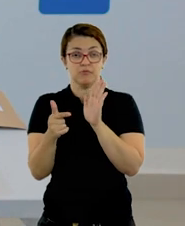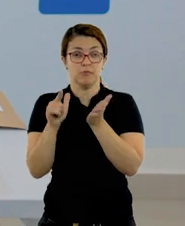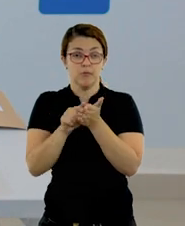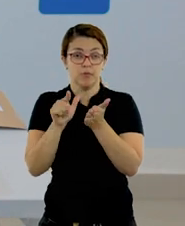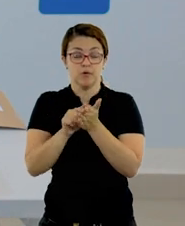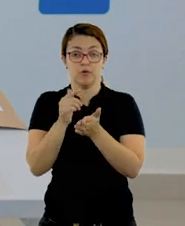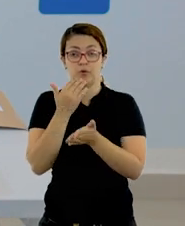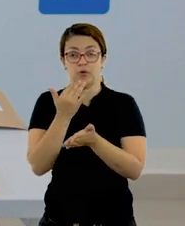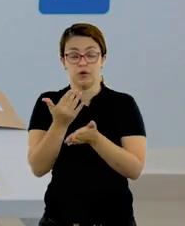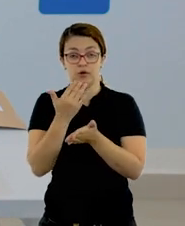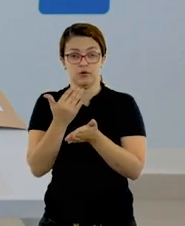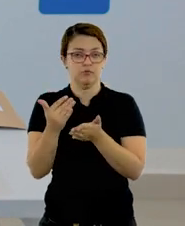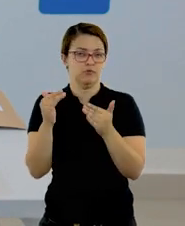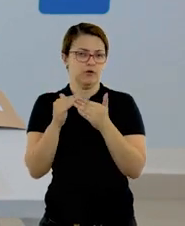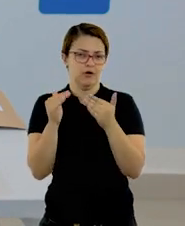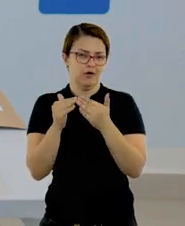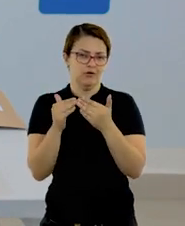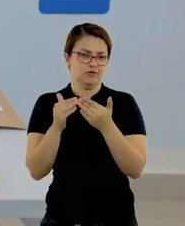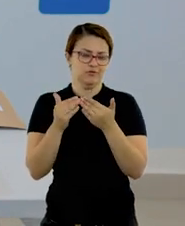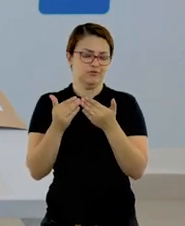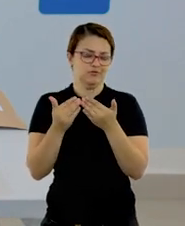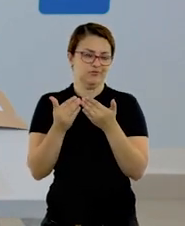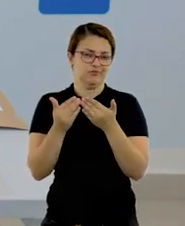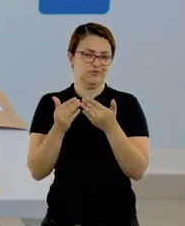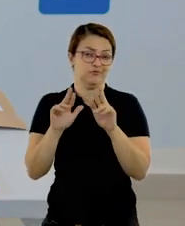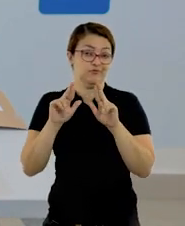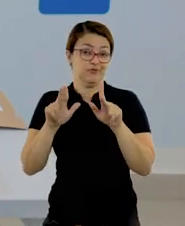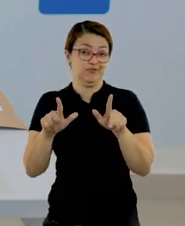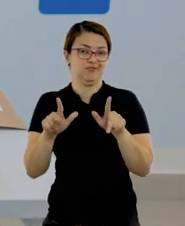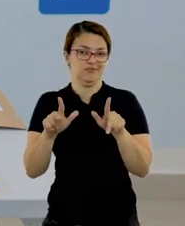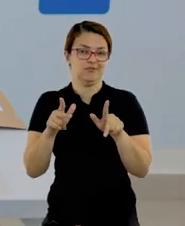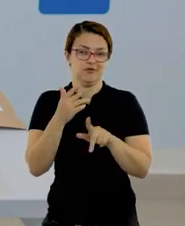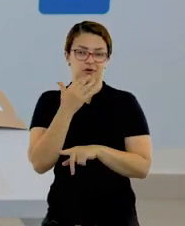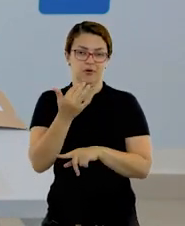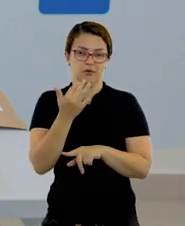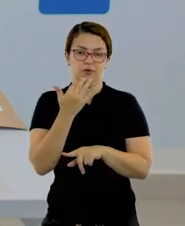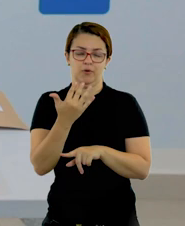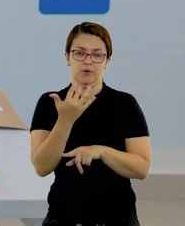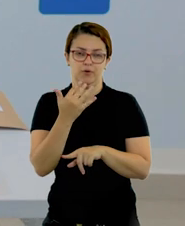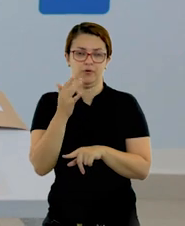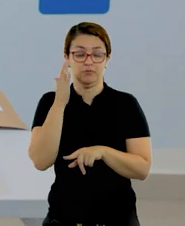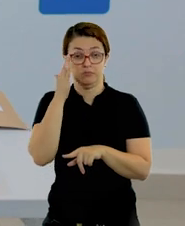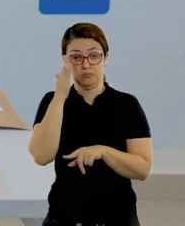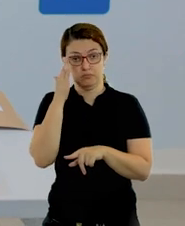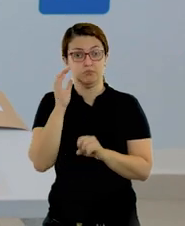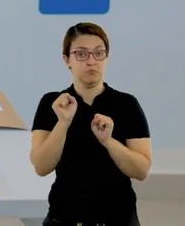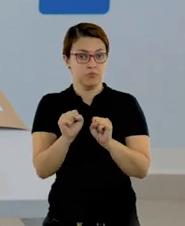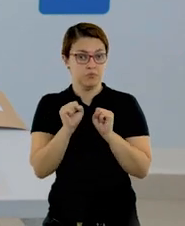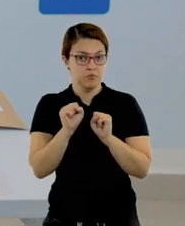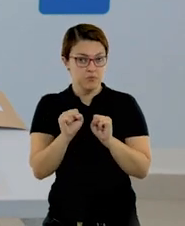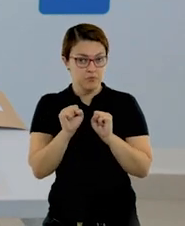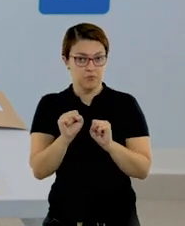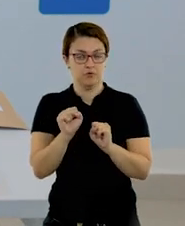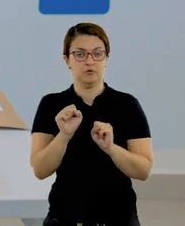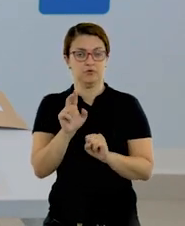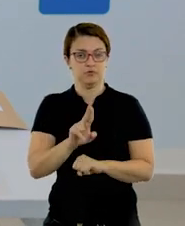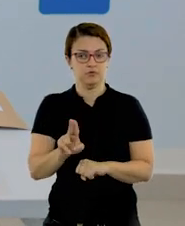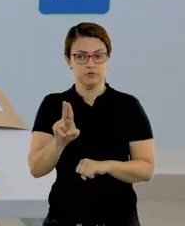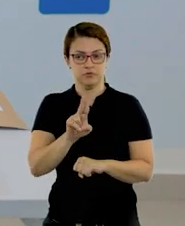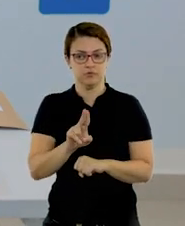colorido em casa, em diversas cores, vocês podem usar o papel